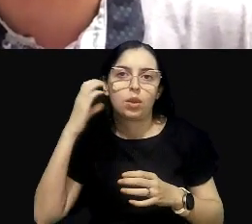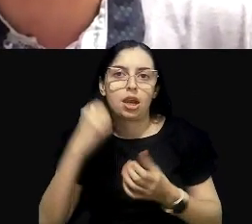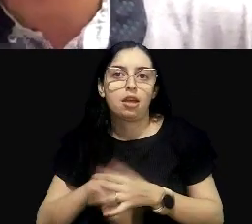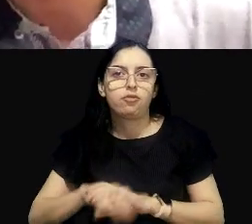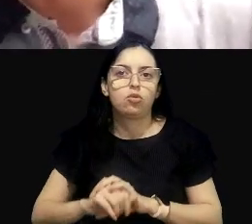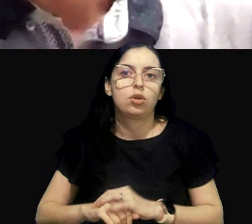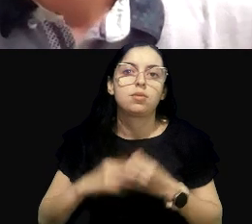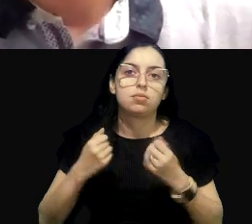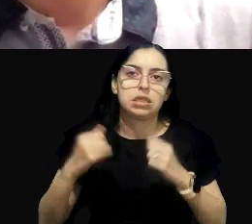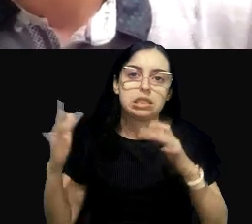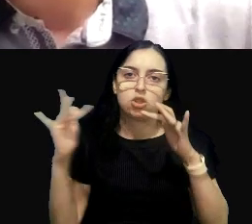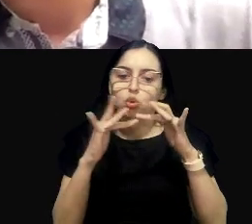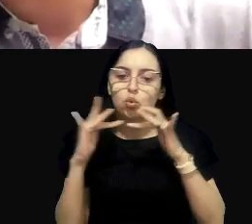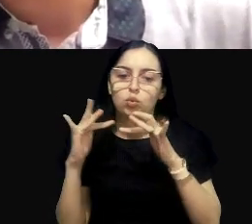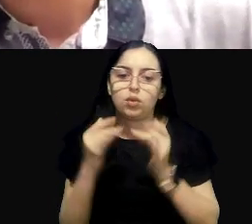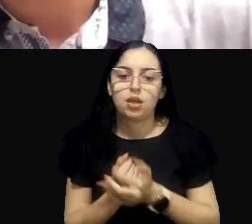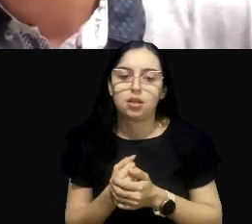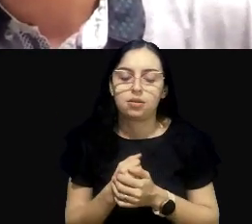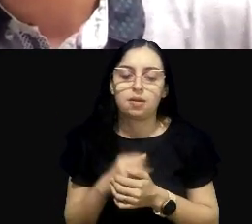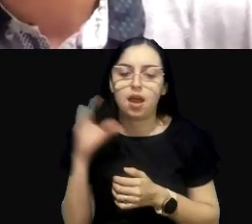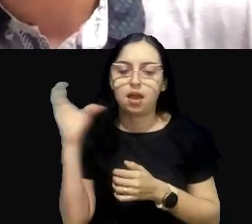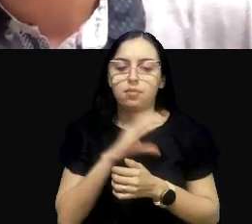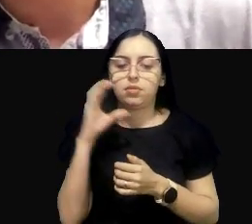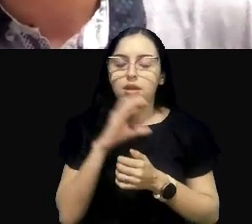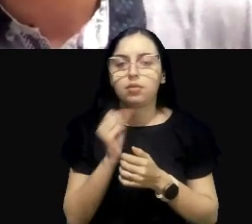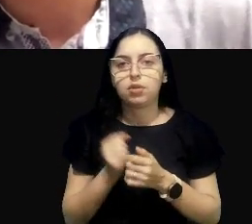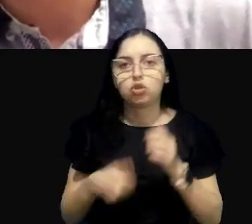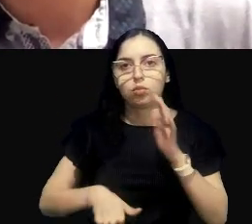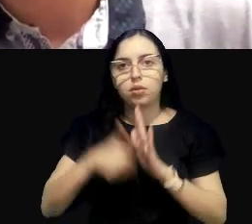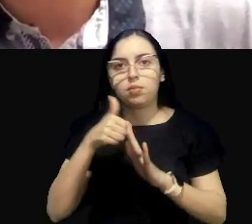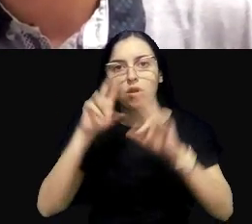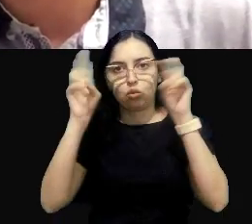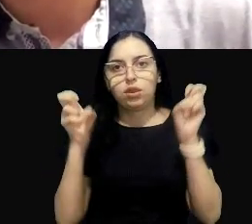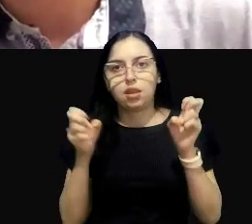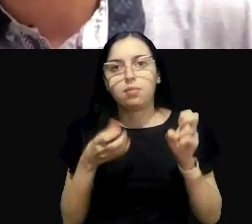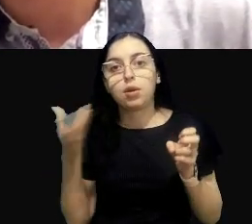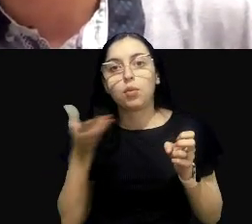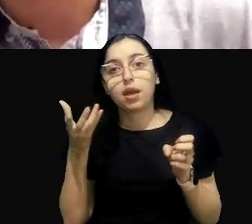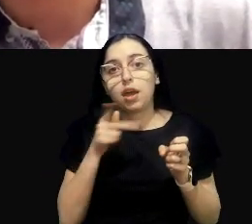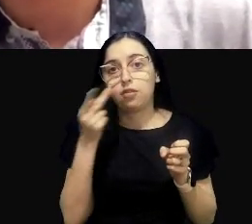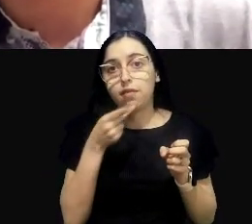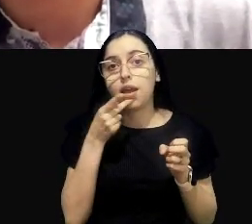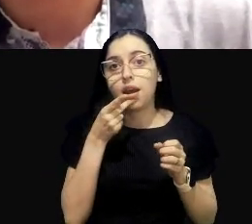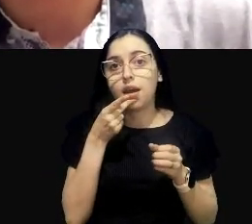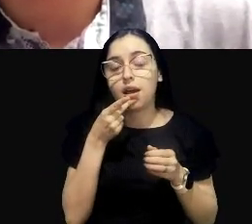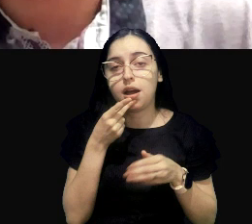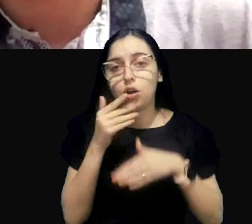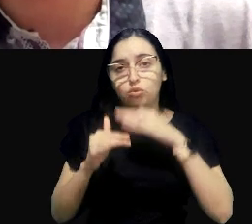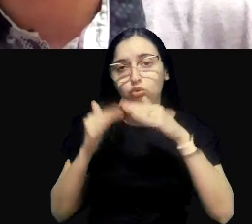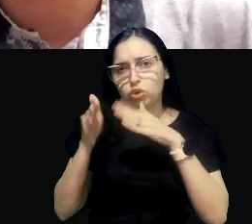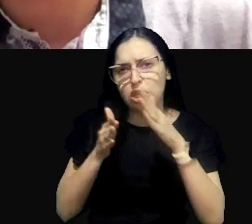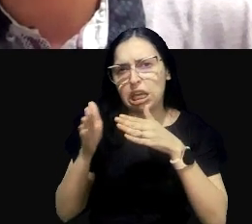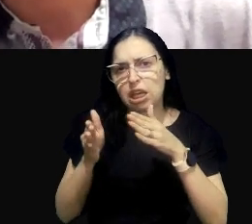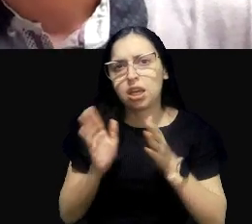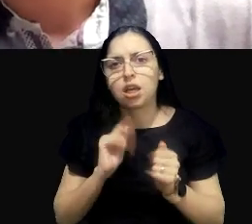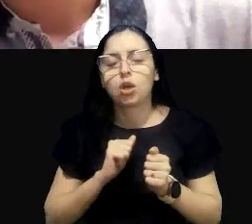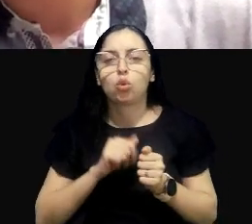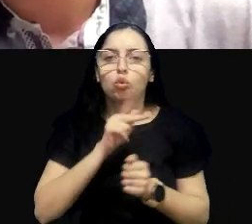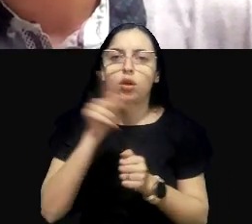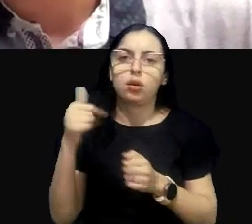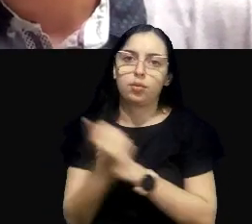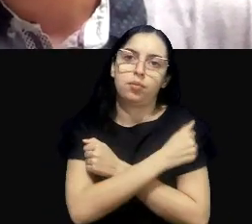estar em contato. Então, muito brevemente, o primeiro assunto que eu queria abordar, na linha do que a professora Kátia acabou de comentar,